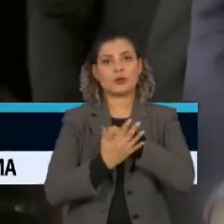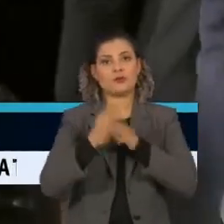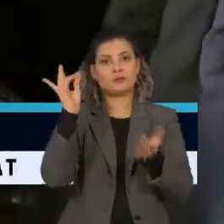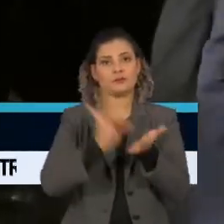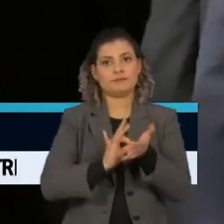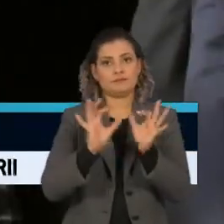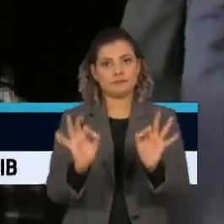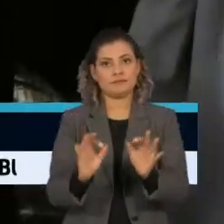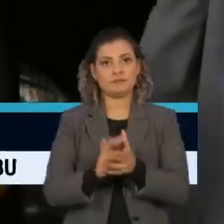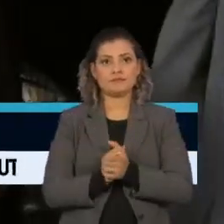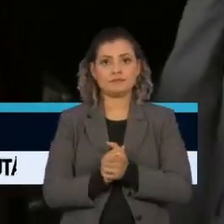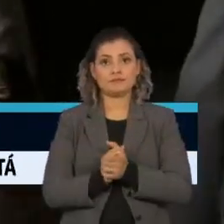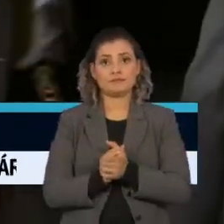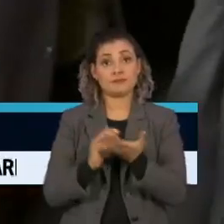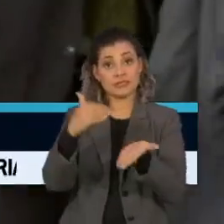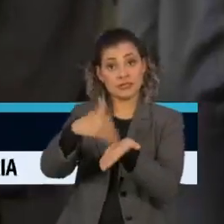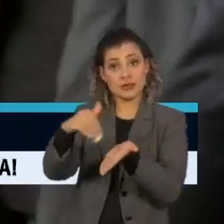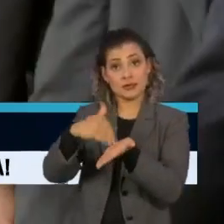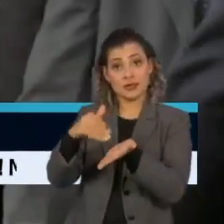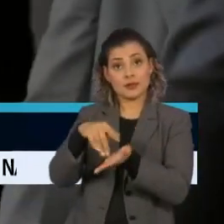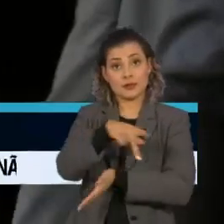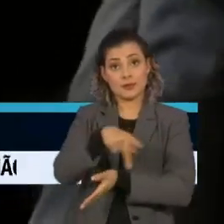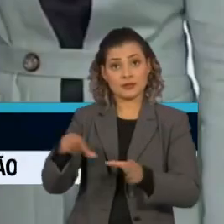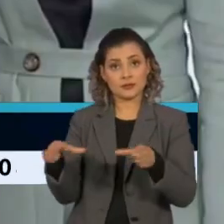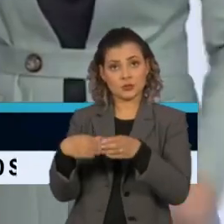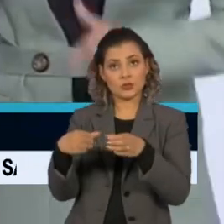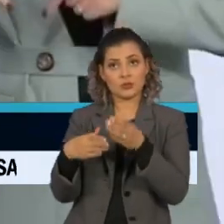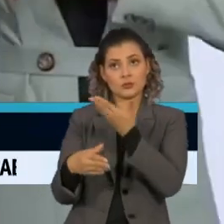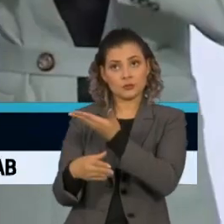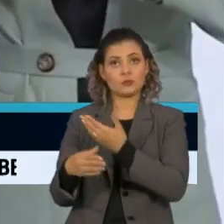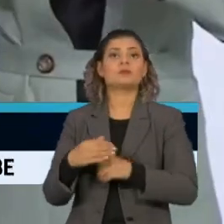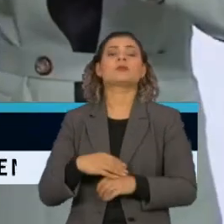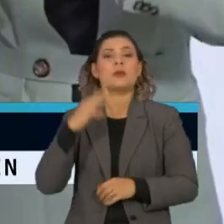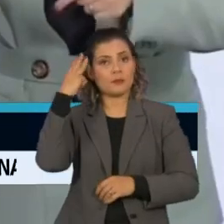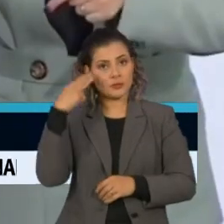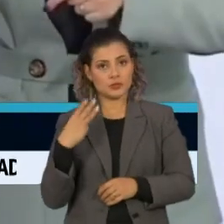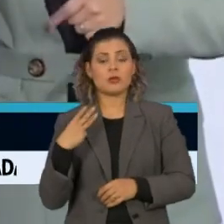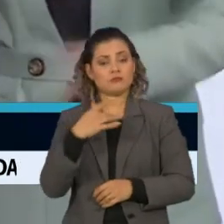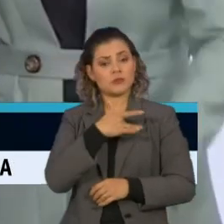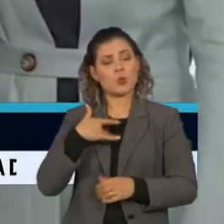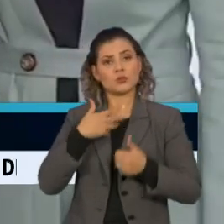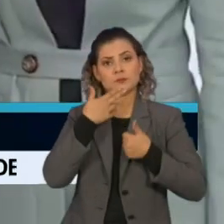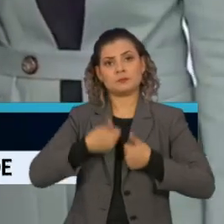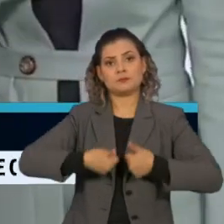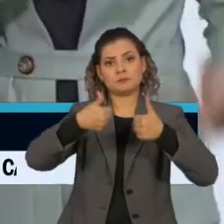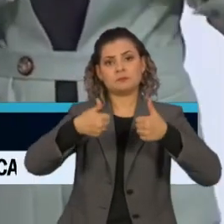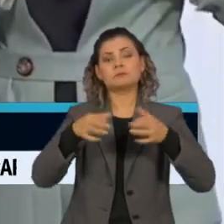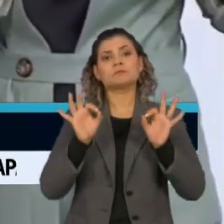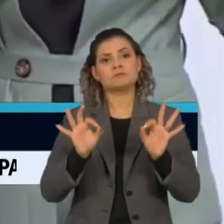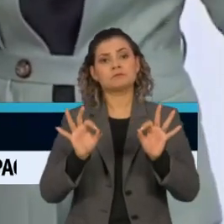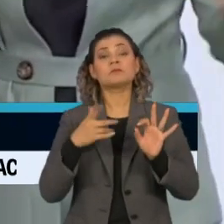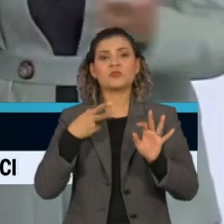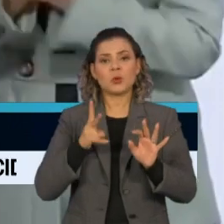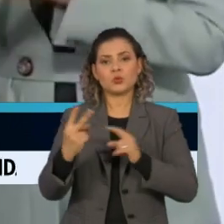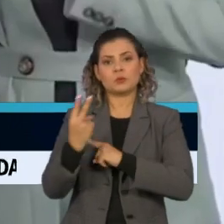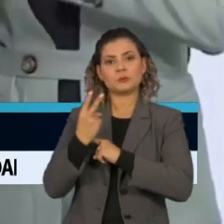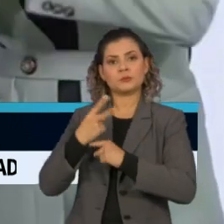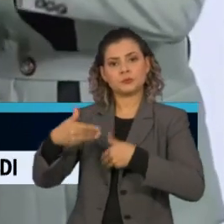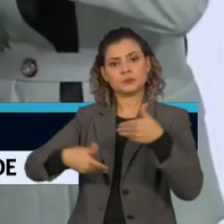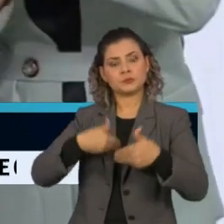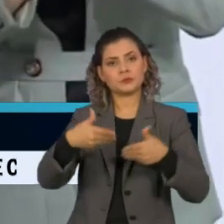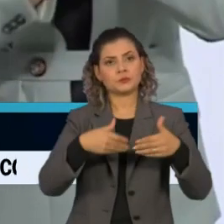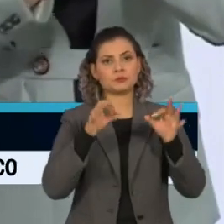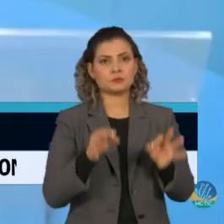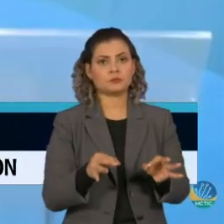Em nota, a Secretaria de Comunicação da Presidência informou que Michele apresenta bom estado de saúde e que vai seguir todos os protocolos